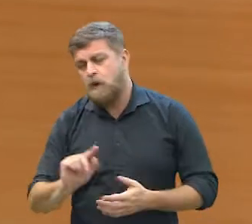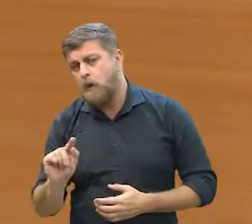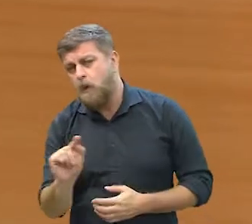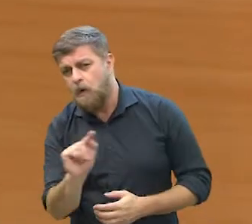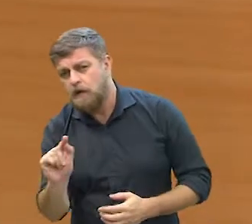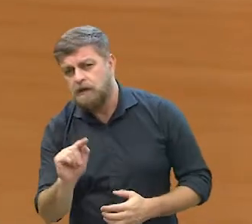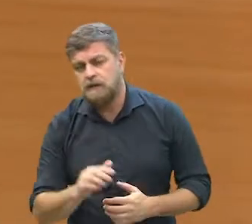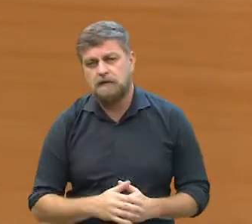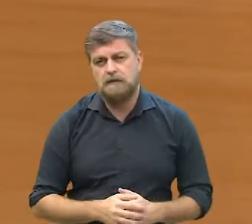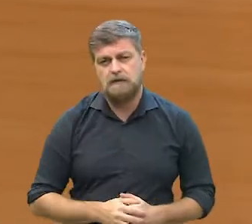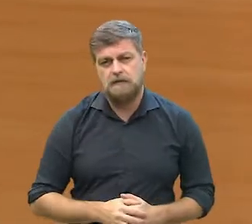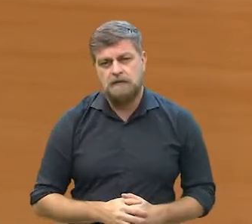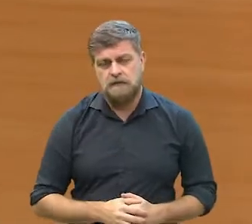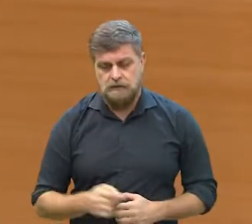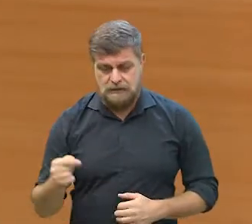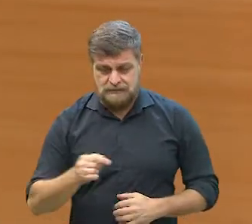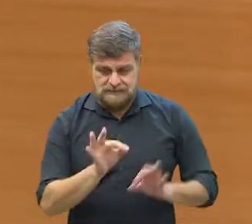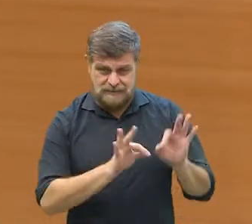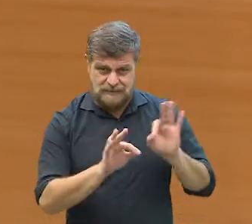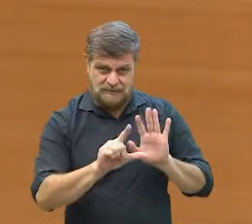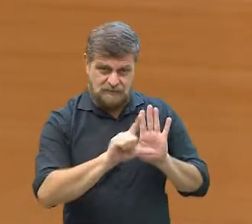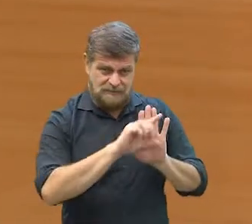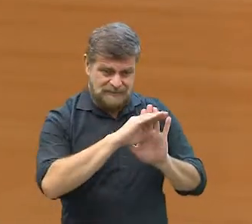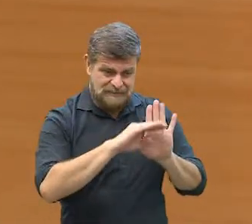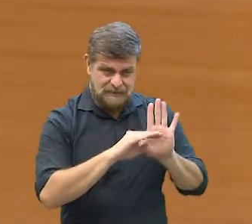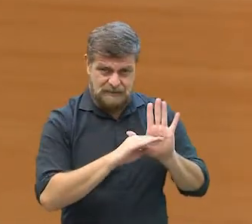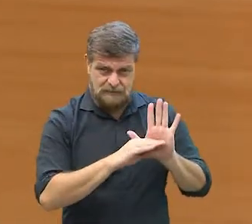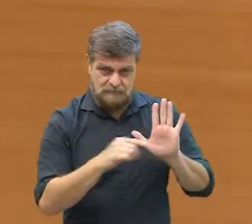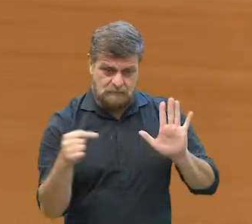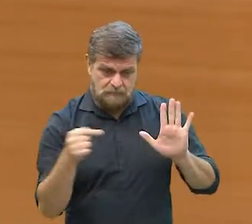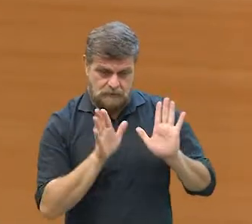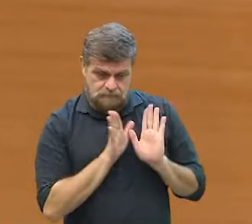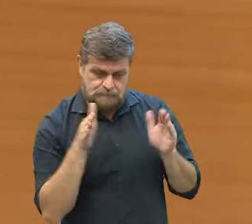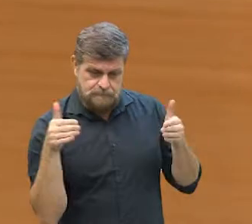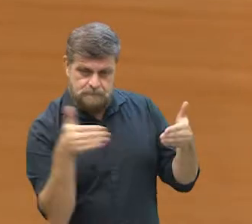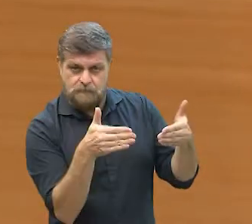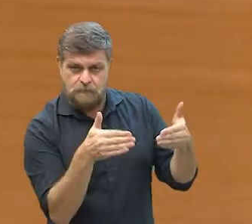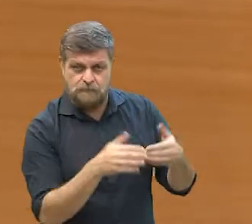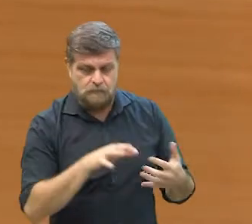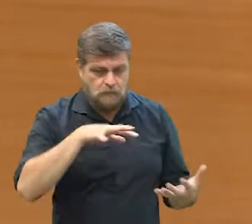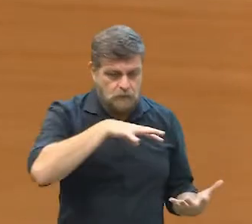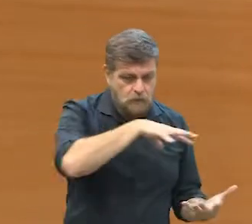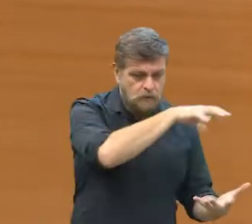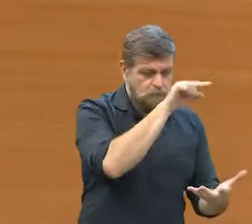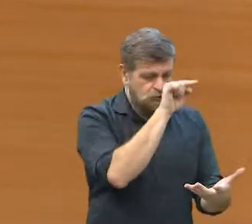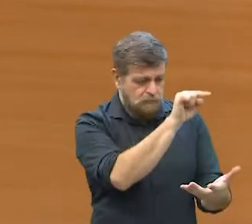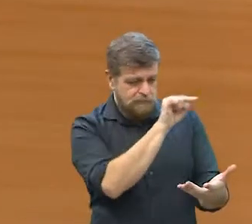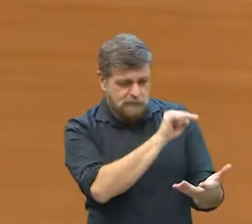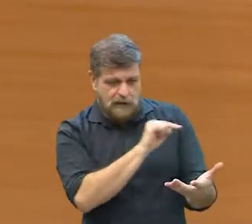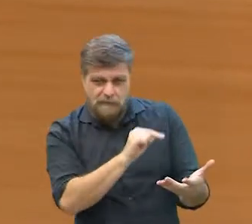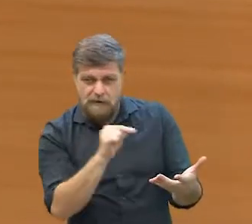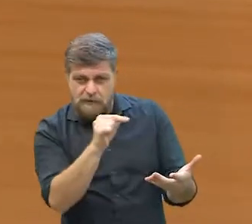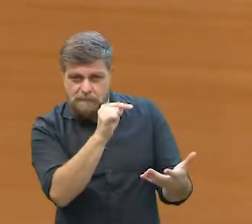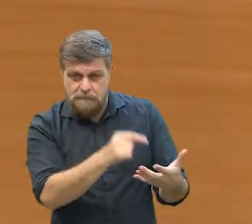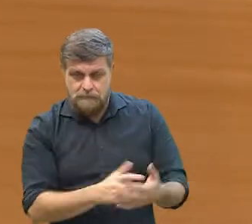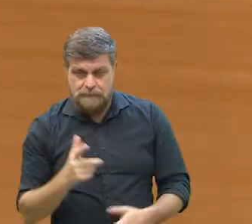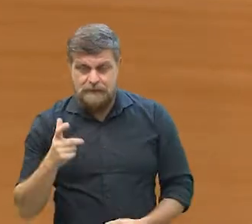seria até, esse projeto é um projeto muito particular, porque se a gente pensar que o mundo todo está